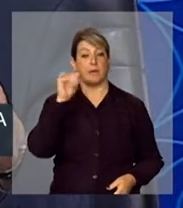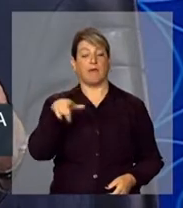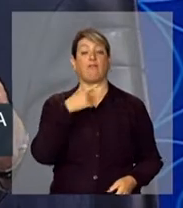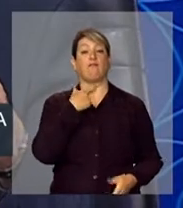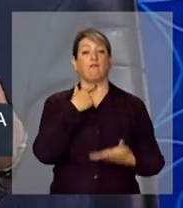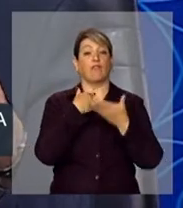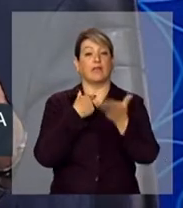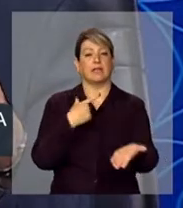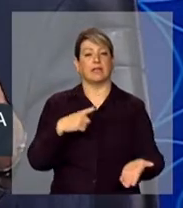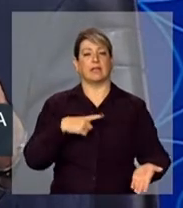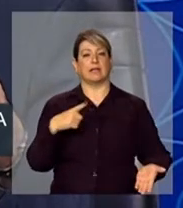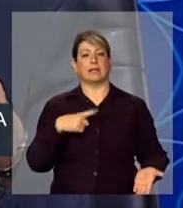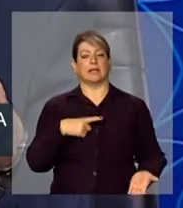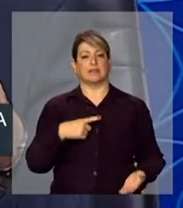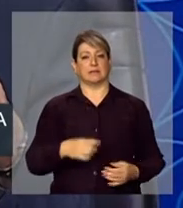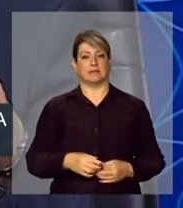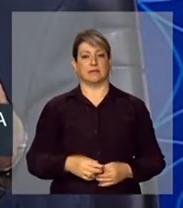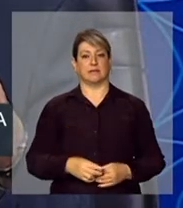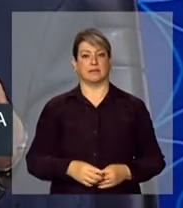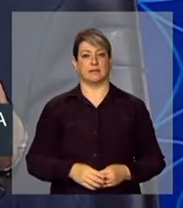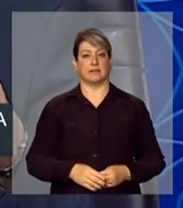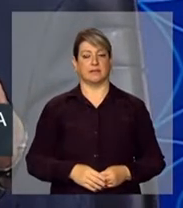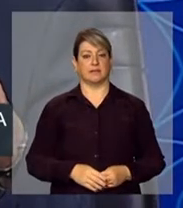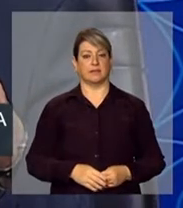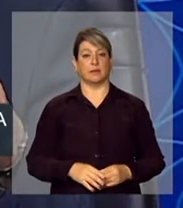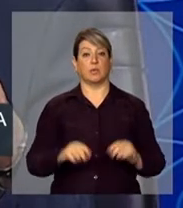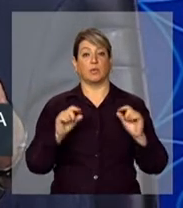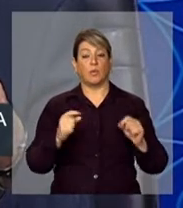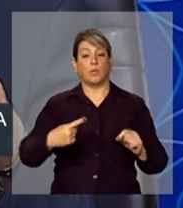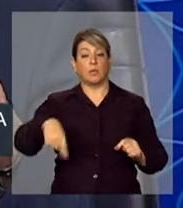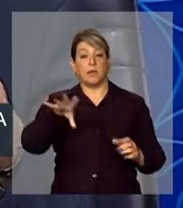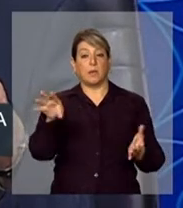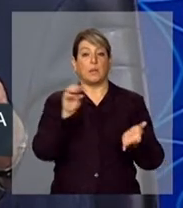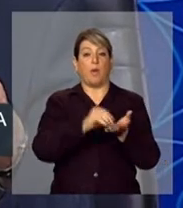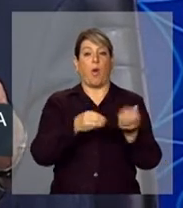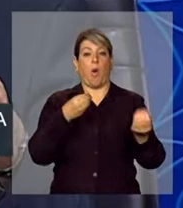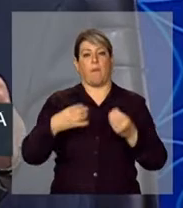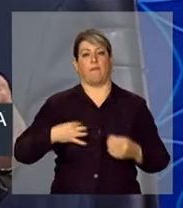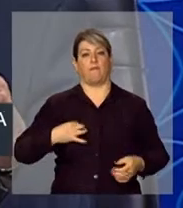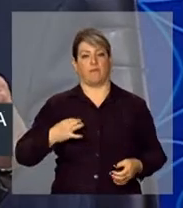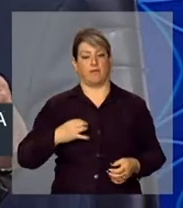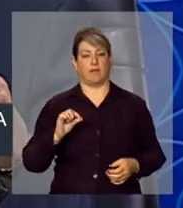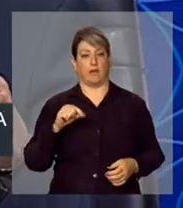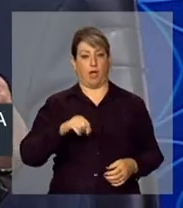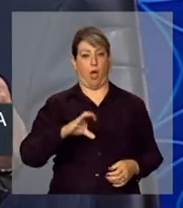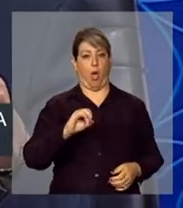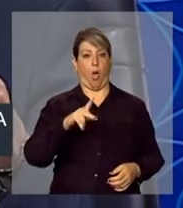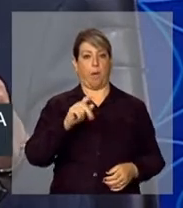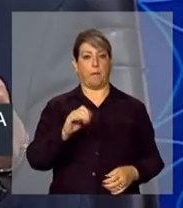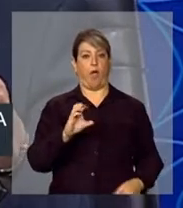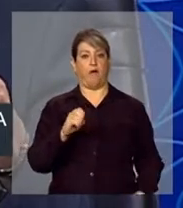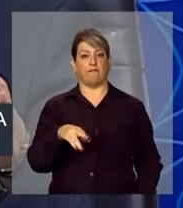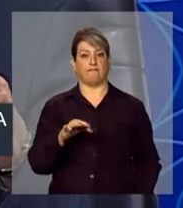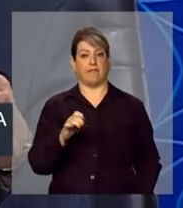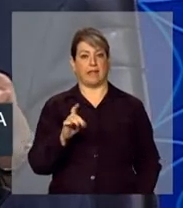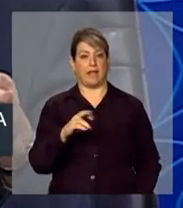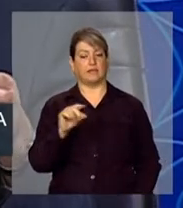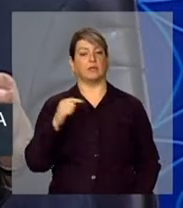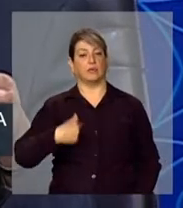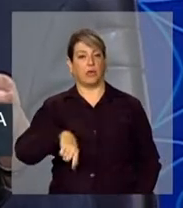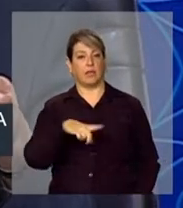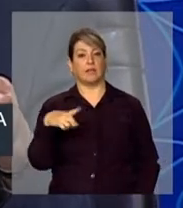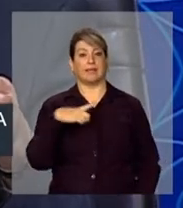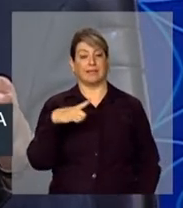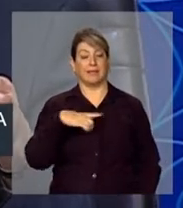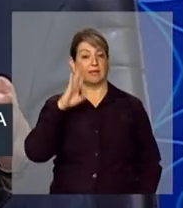vontade do que se inscreve como voluntário. Na Copa das Confederações, nós teremos